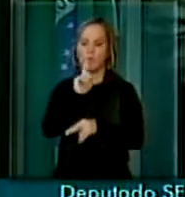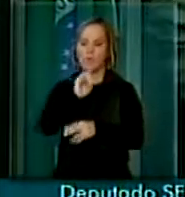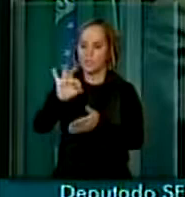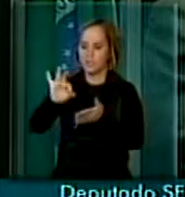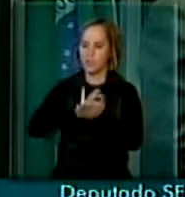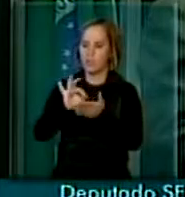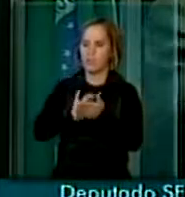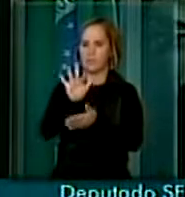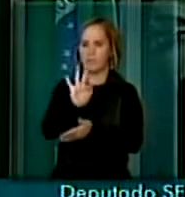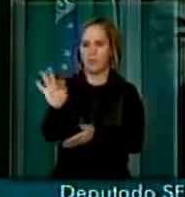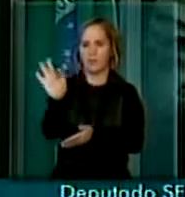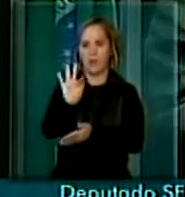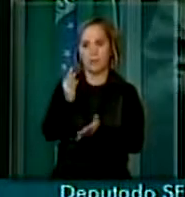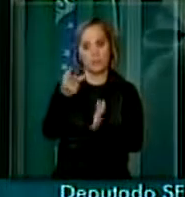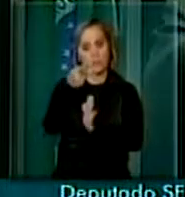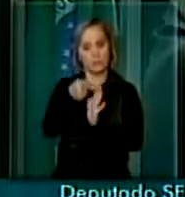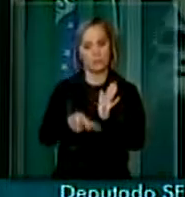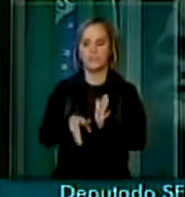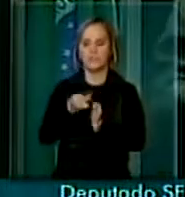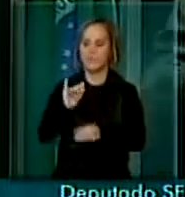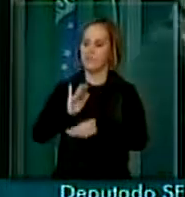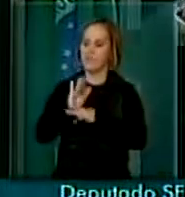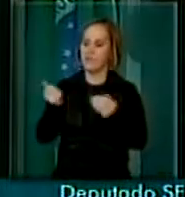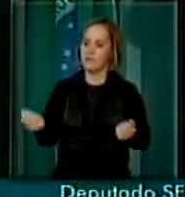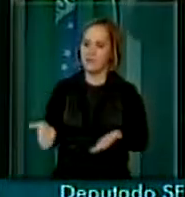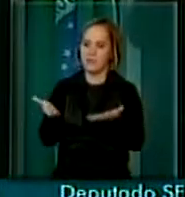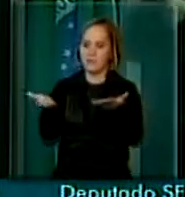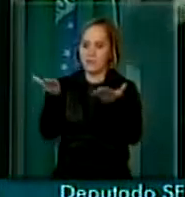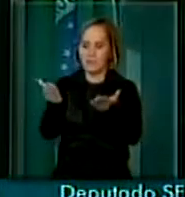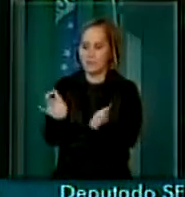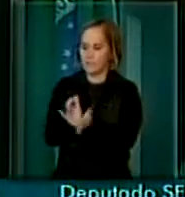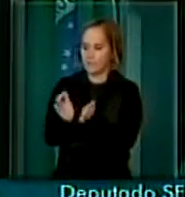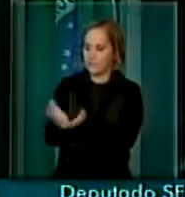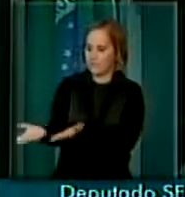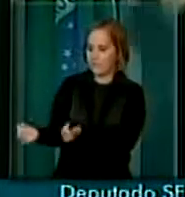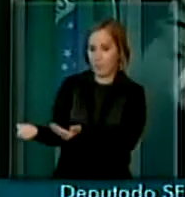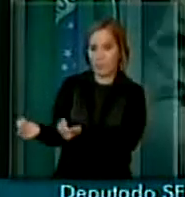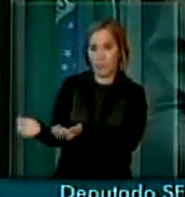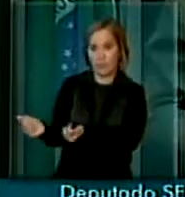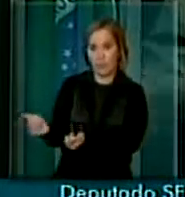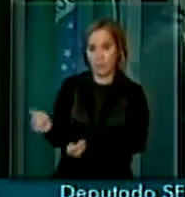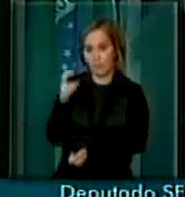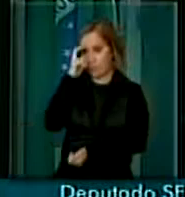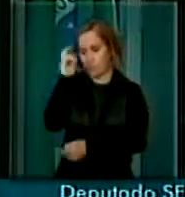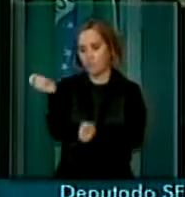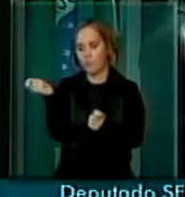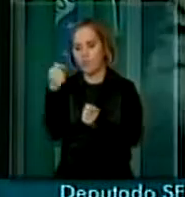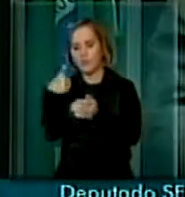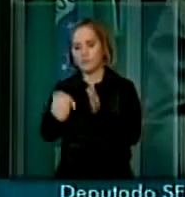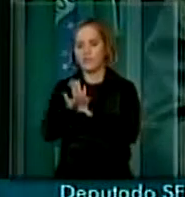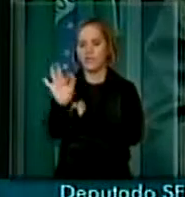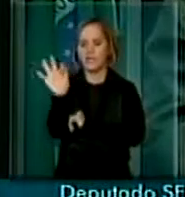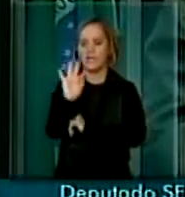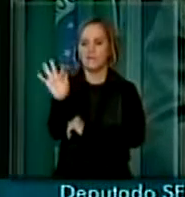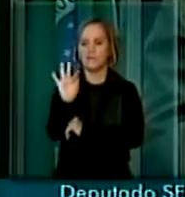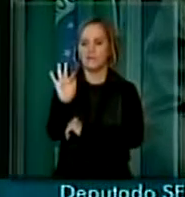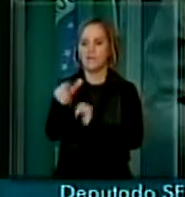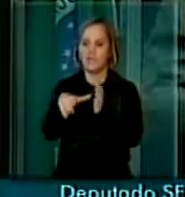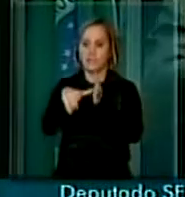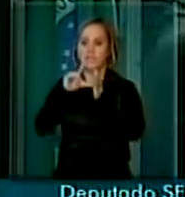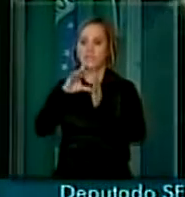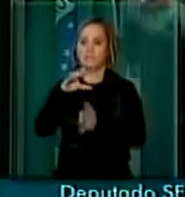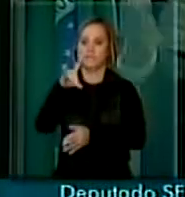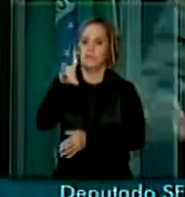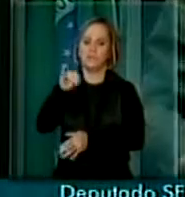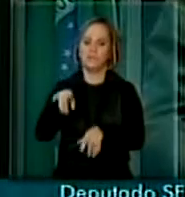por isso que esse projeto vai inovar e dar oportunidade para que os nossos jovens talentos possam chegar mais cedo na vida produtiva e